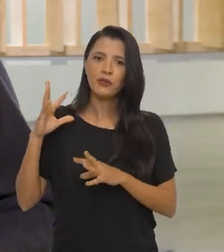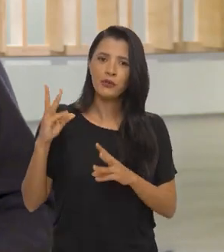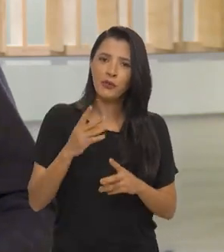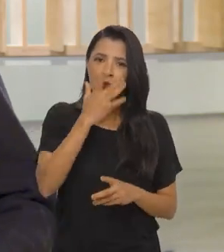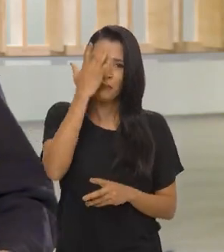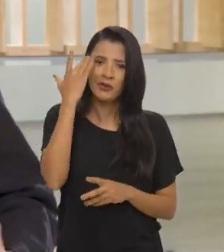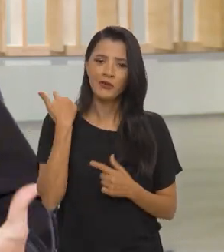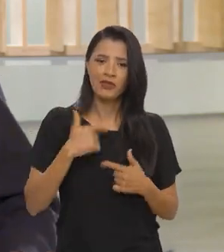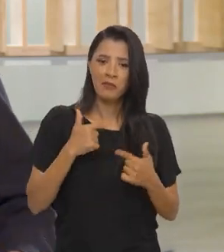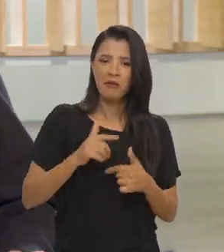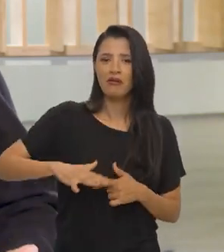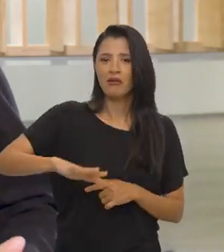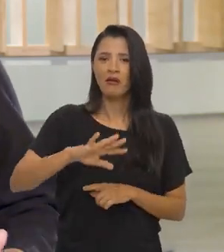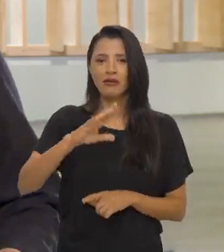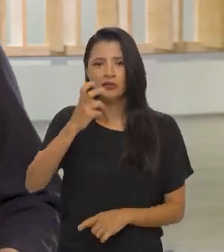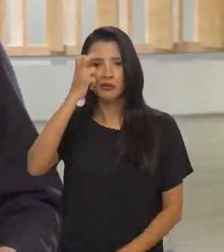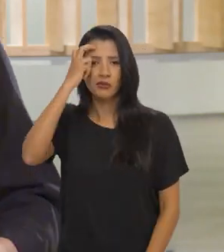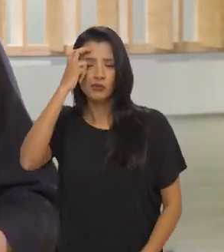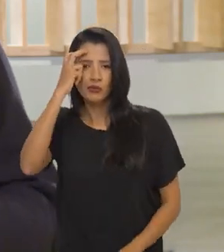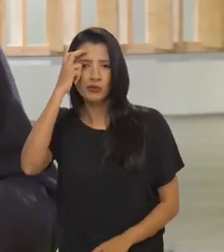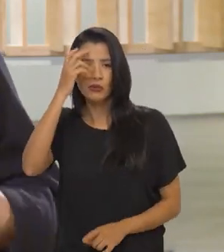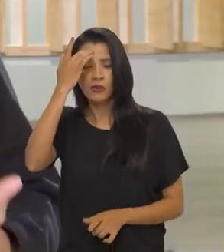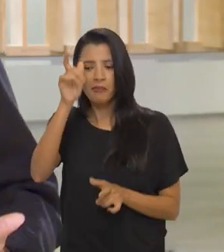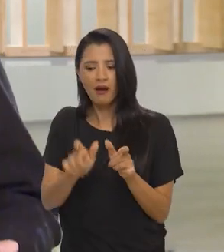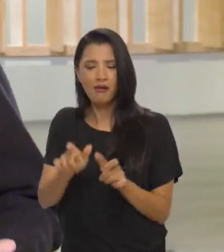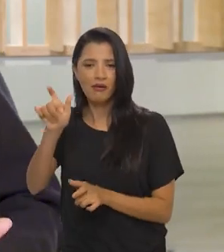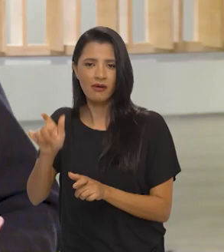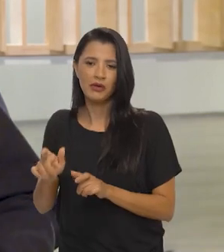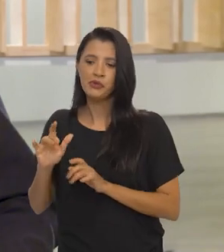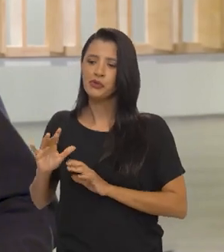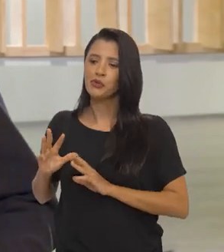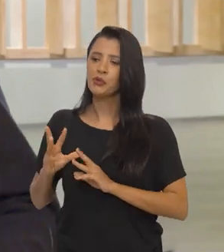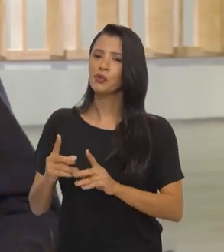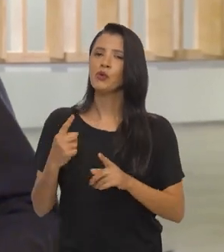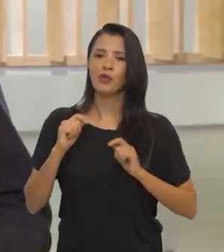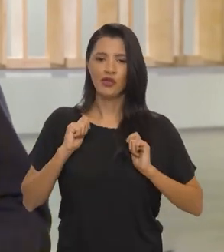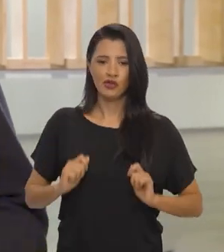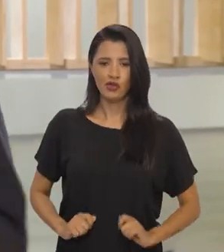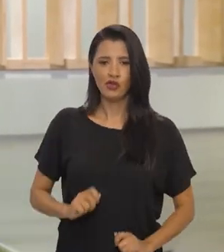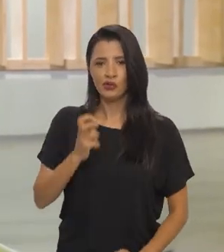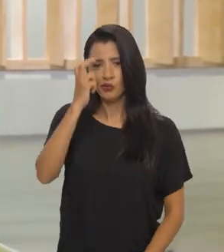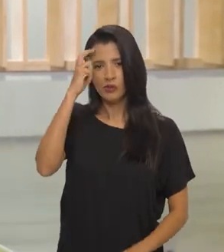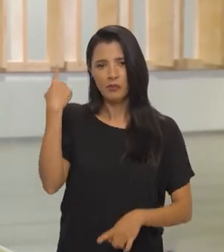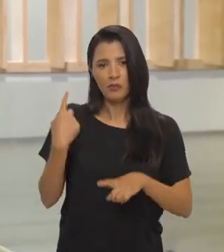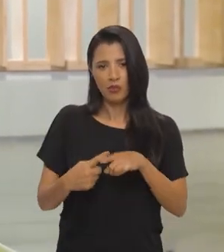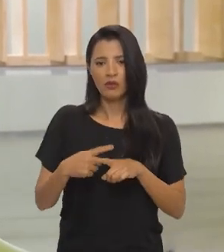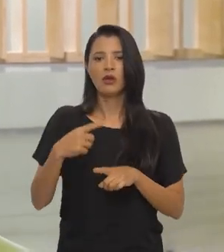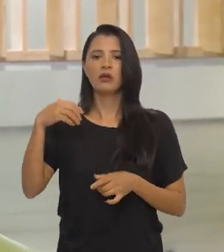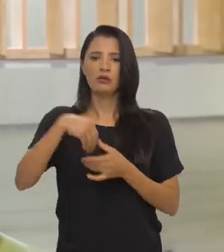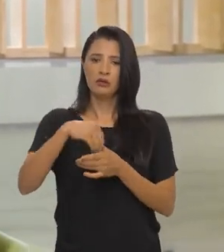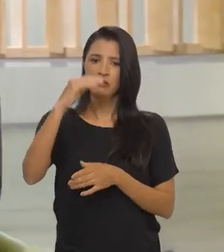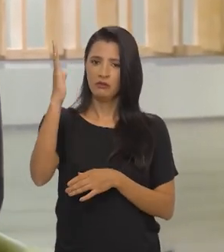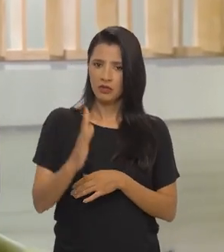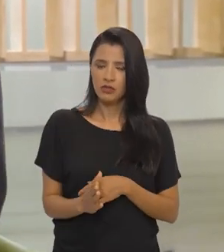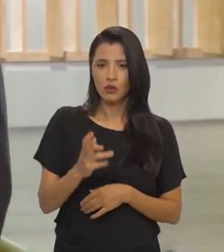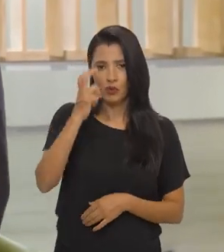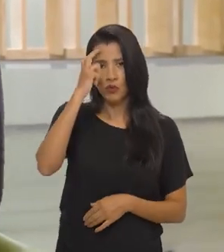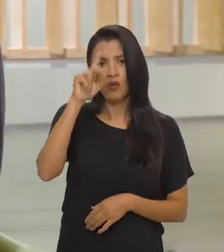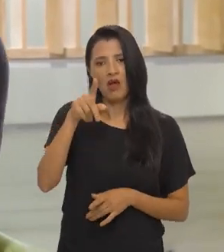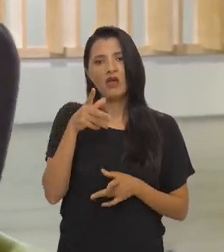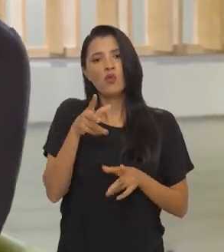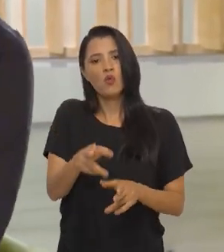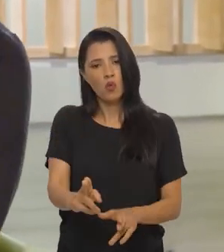Eu acho que todos os fazedores de cultura toda a gente de cultura. Porque a cultura no Brasil é um símbolo de